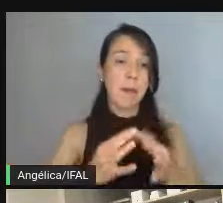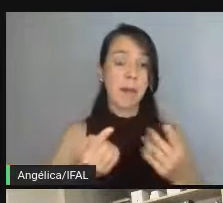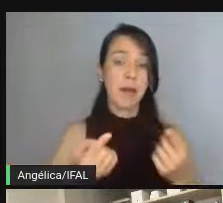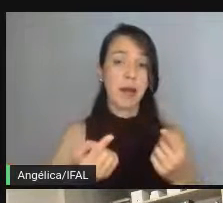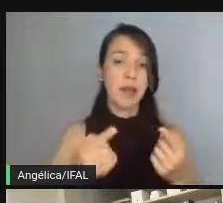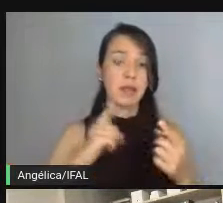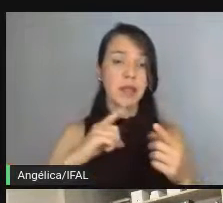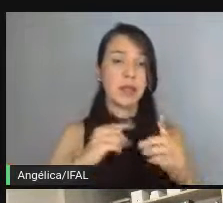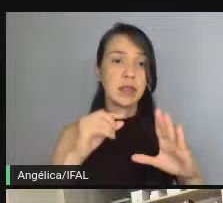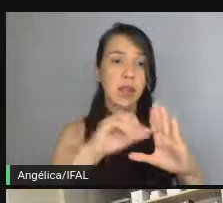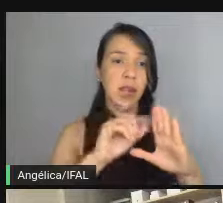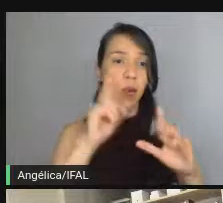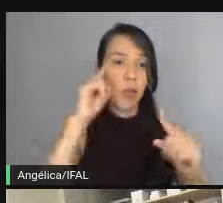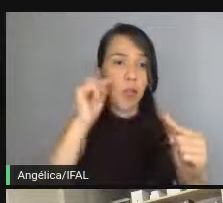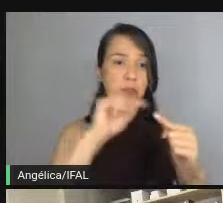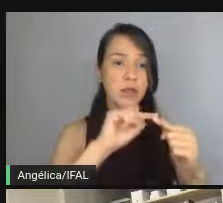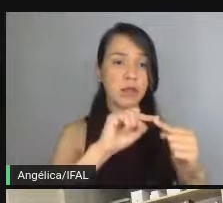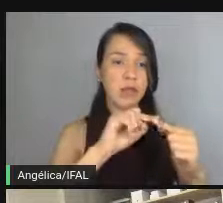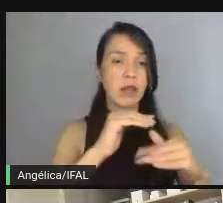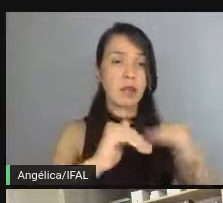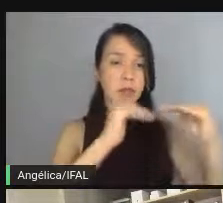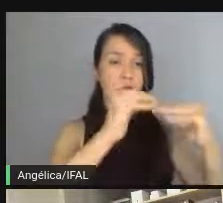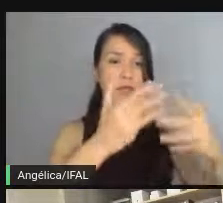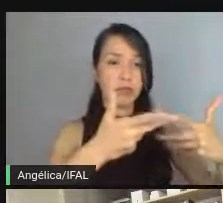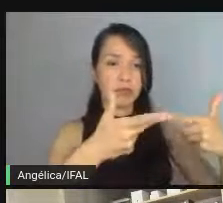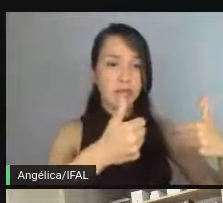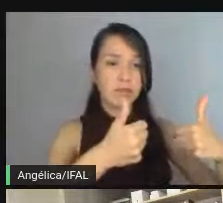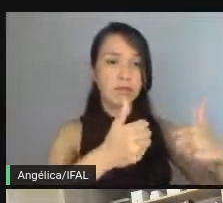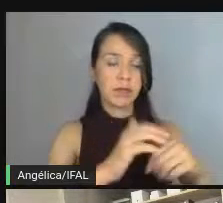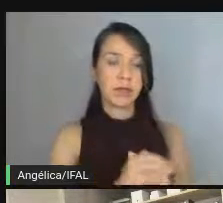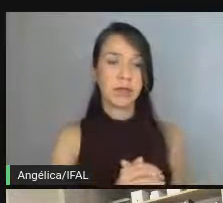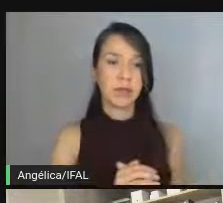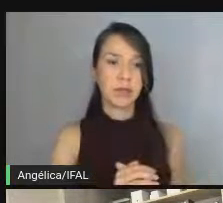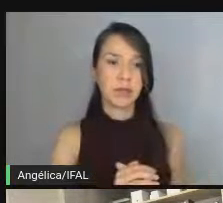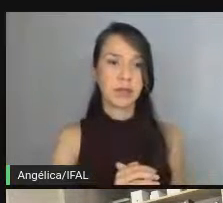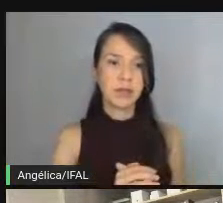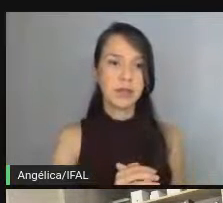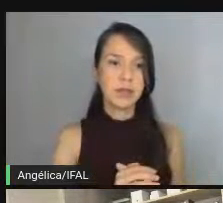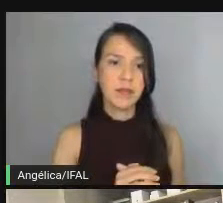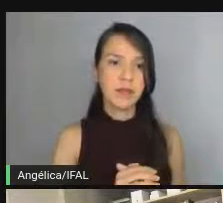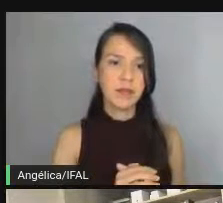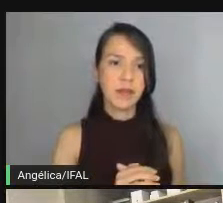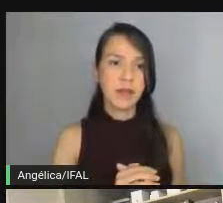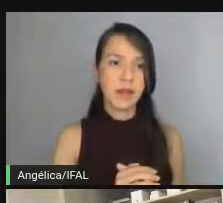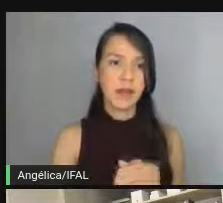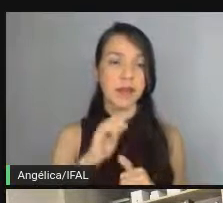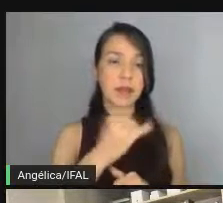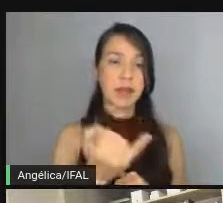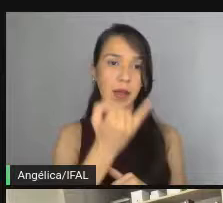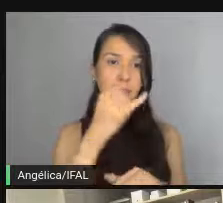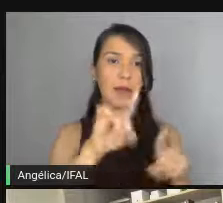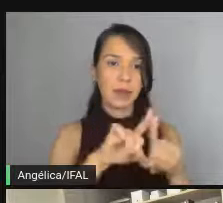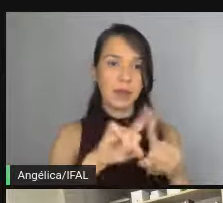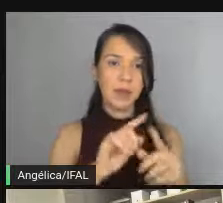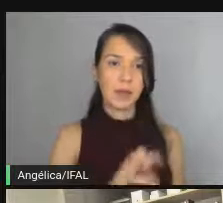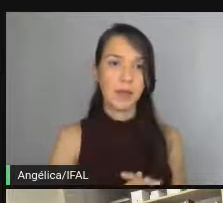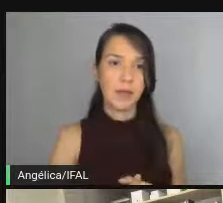feito o deploy para um ambiente de desenvolvimento, um stage da vida. Mas isso é importante mesmo.